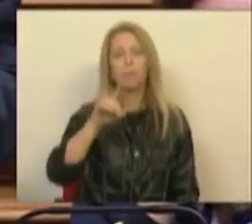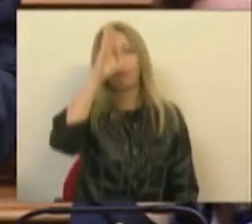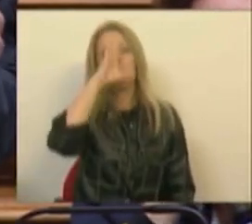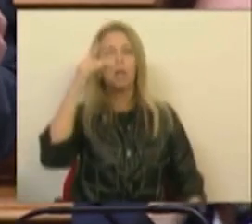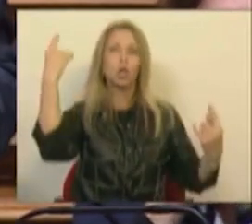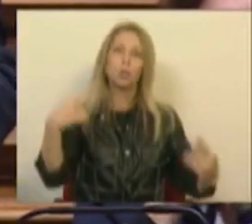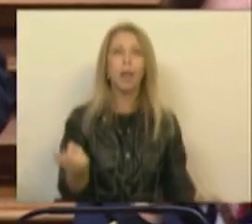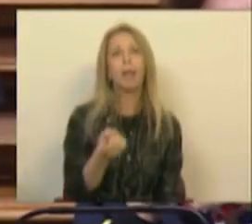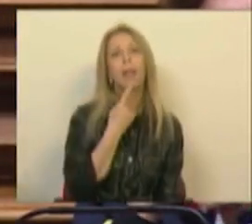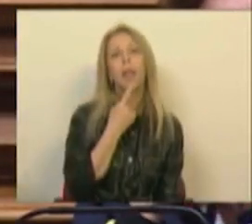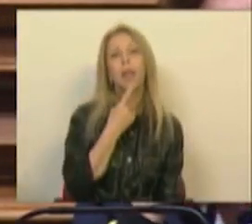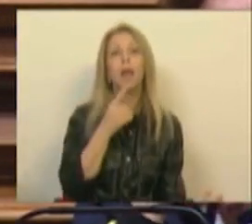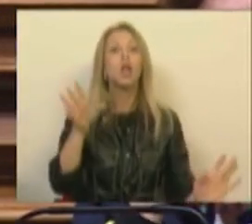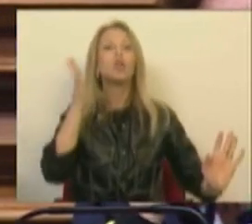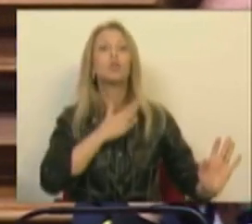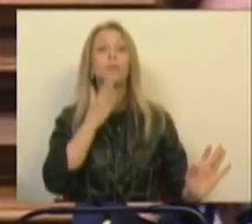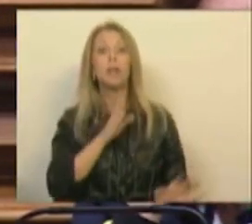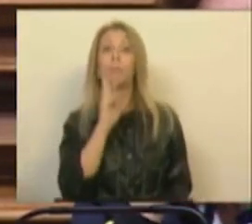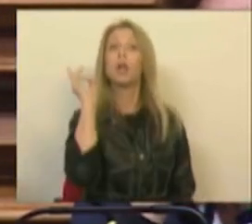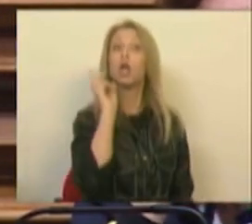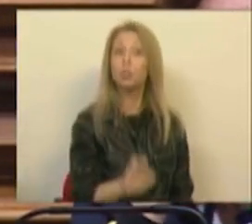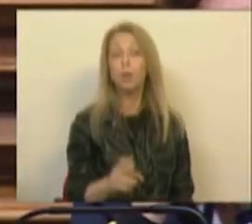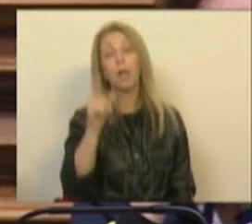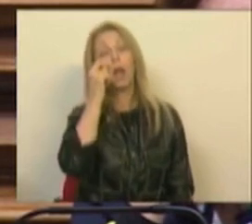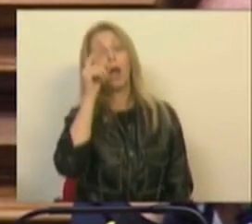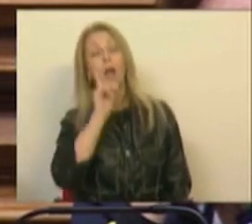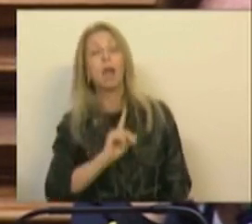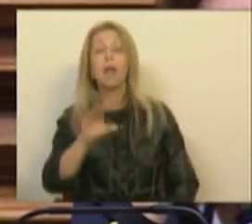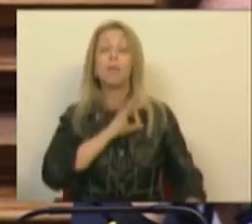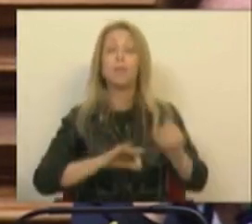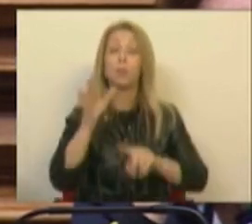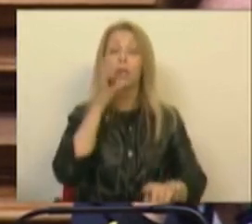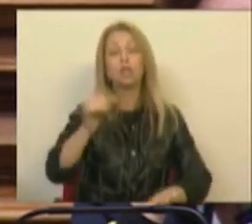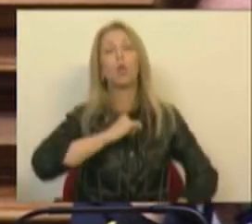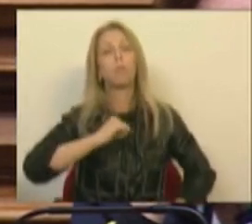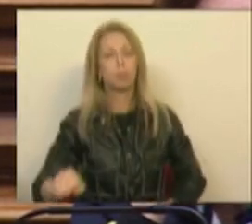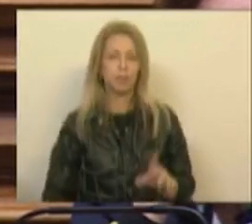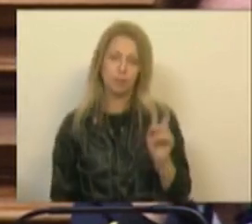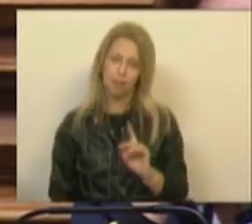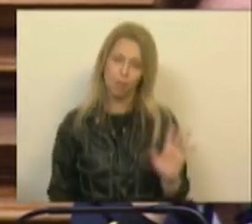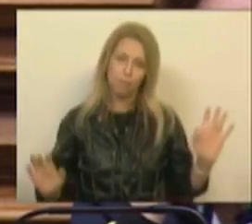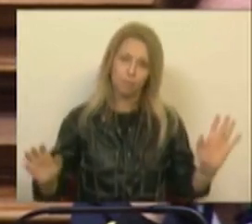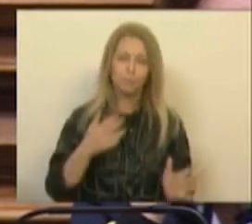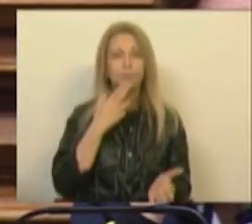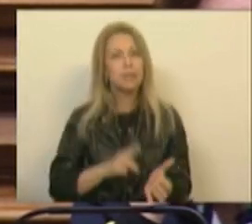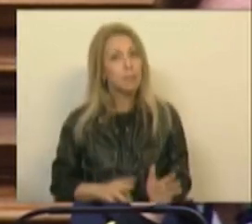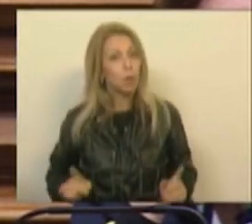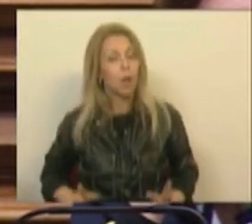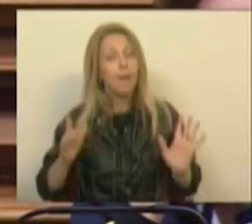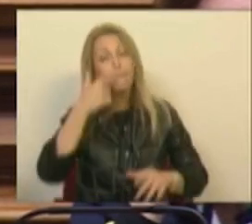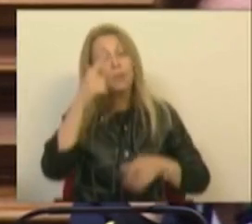responder aos deputados e às deputadas da oposição. Isso não é novidade. As pessoas querem saber se têm a humildade,